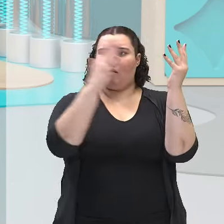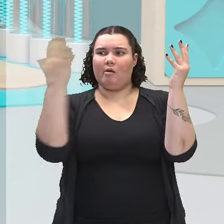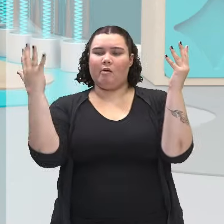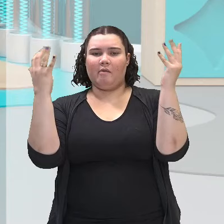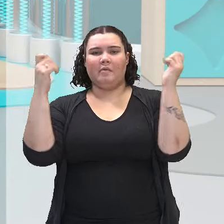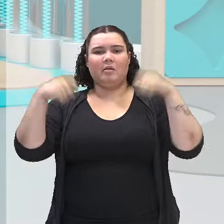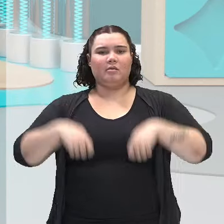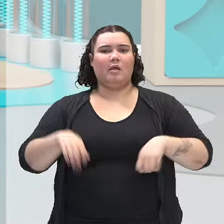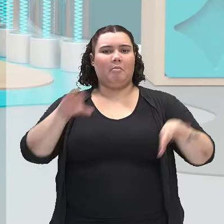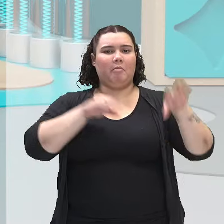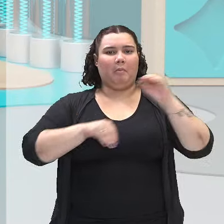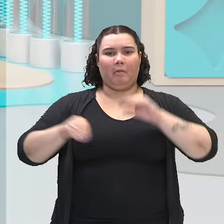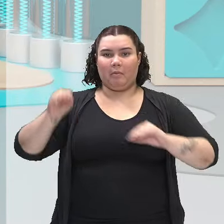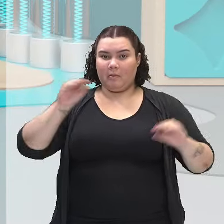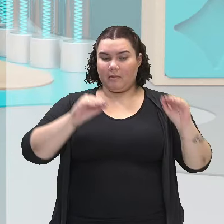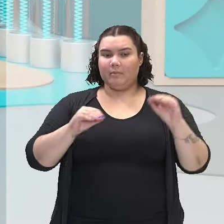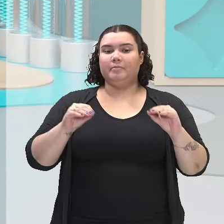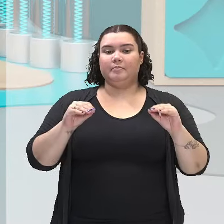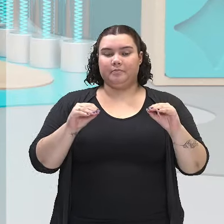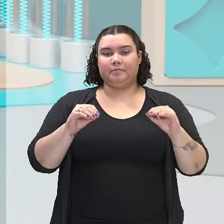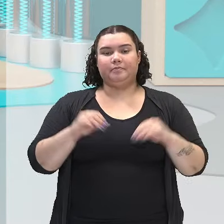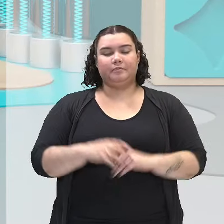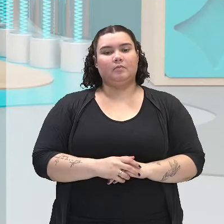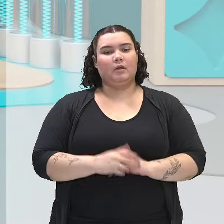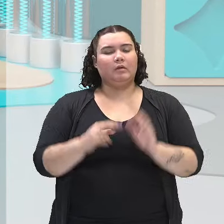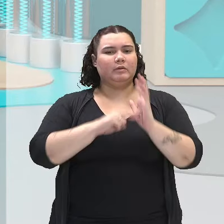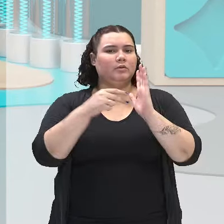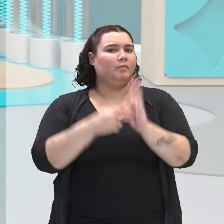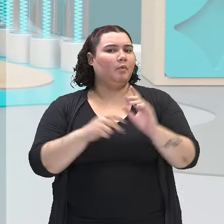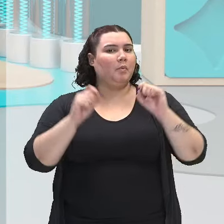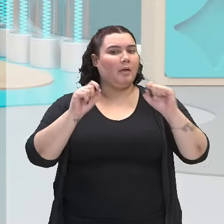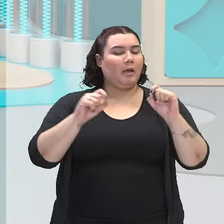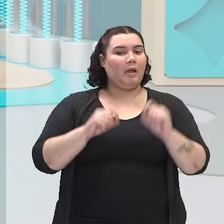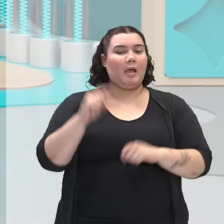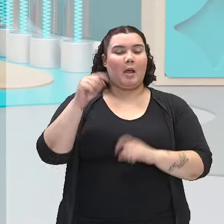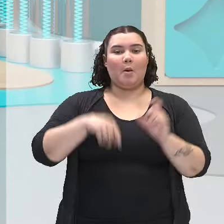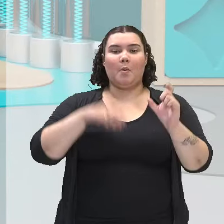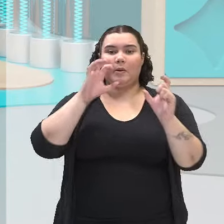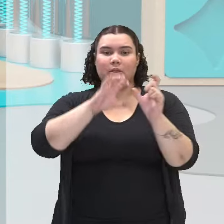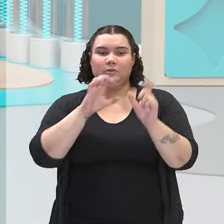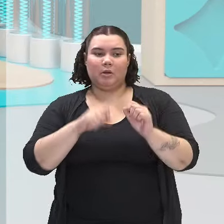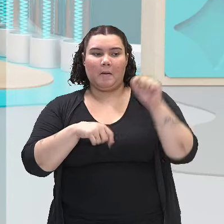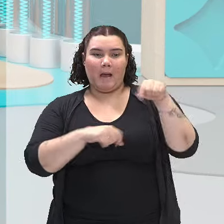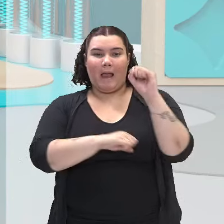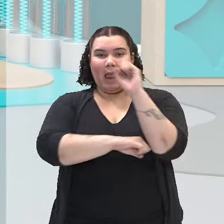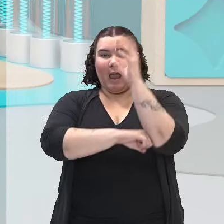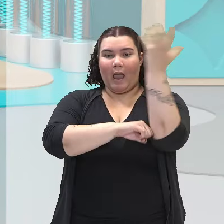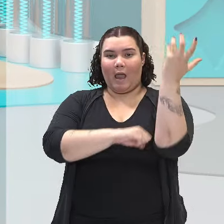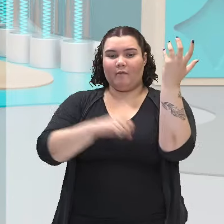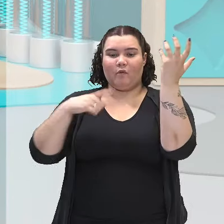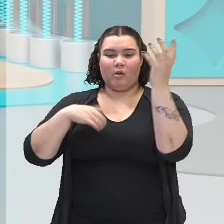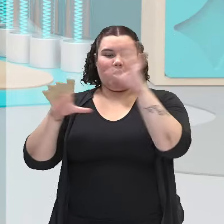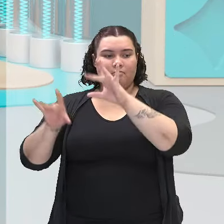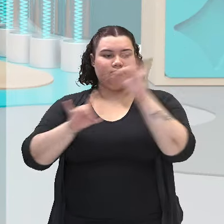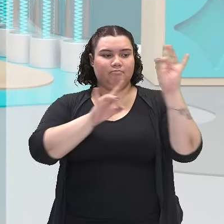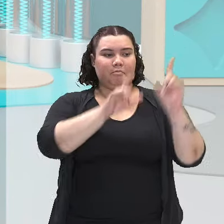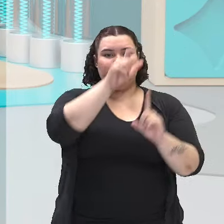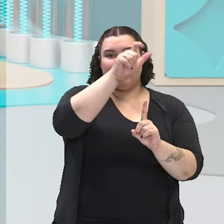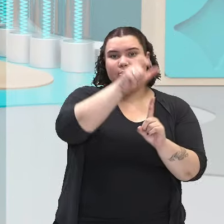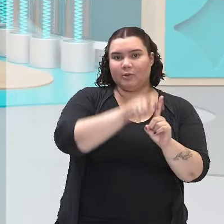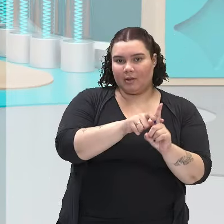Nós podemos observar aí um sentido conotativo, uma personificação. Na verdade, é uma